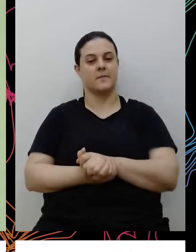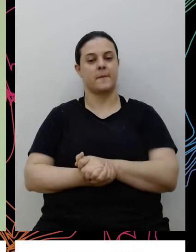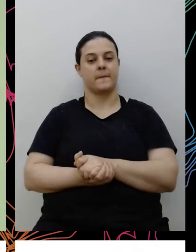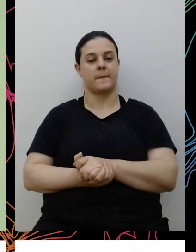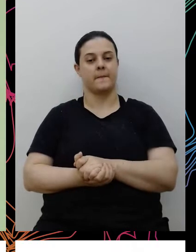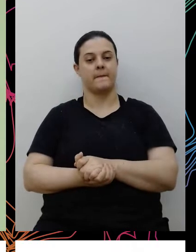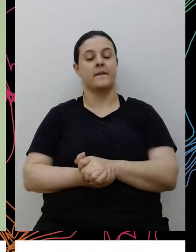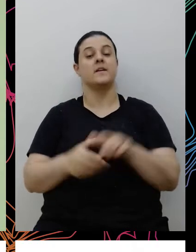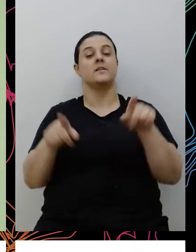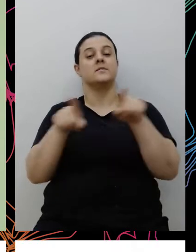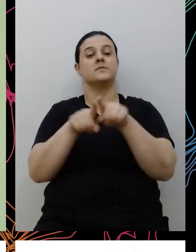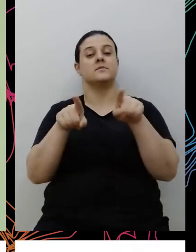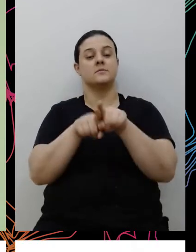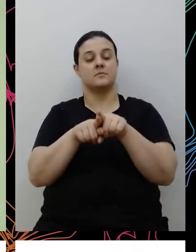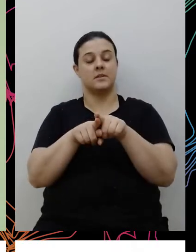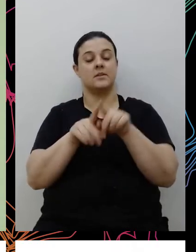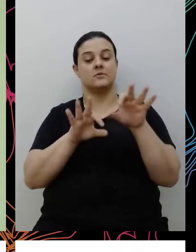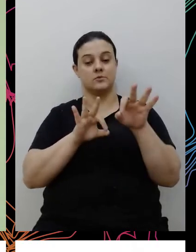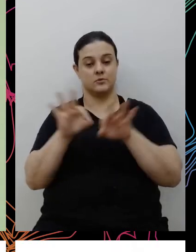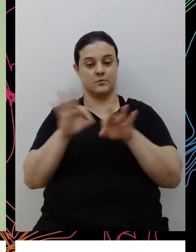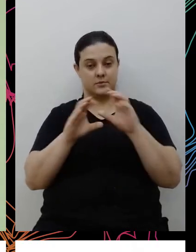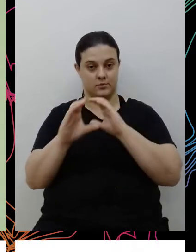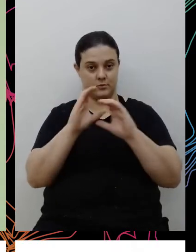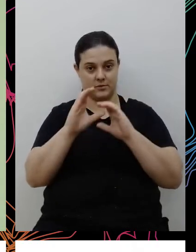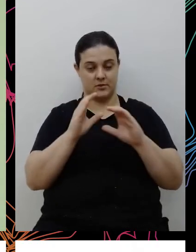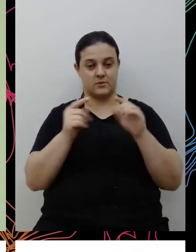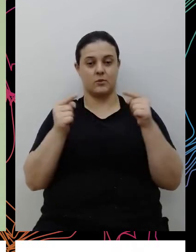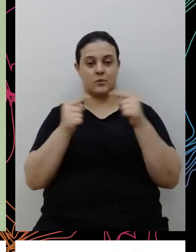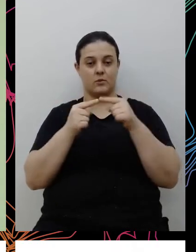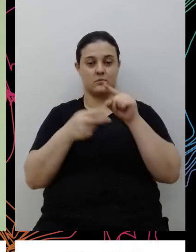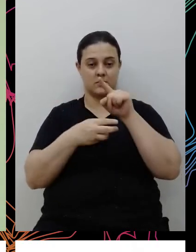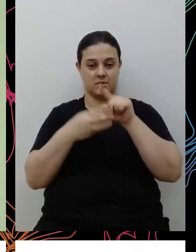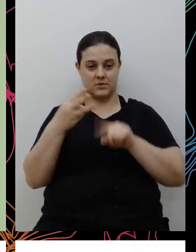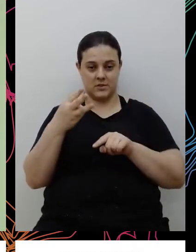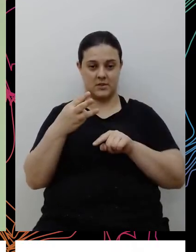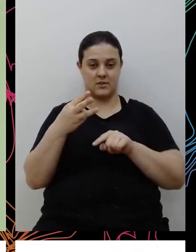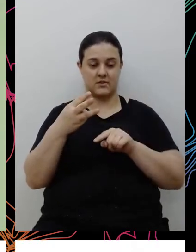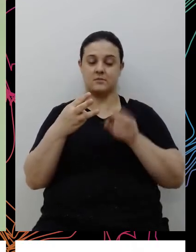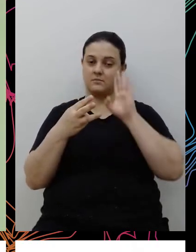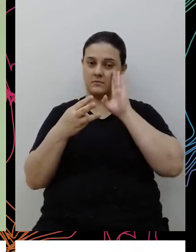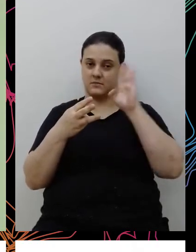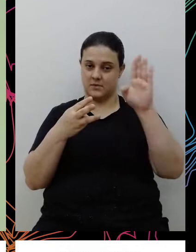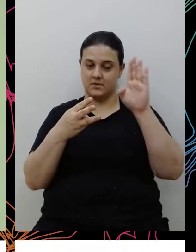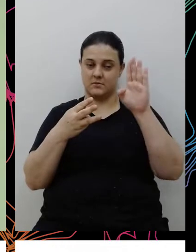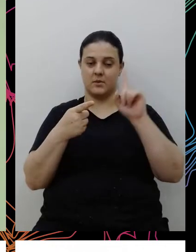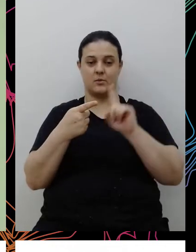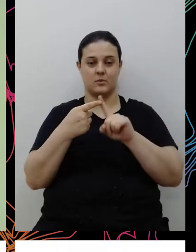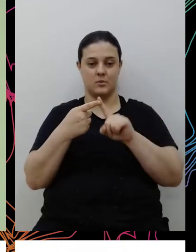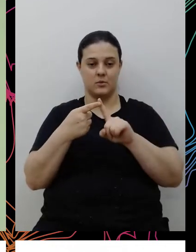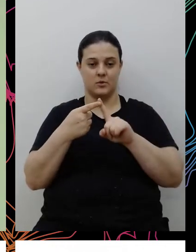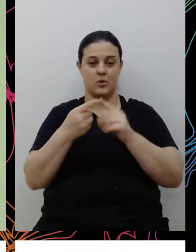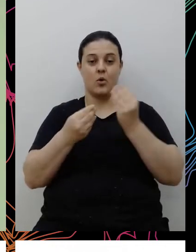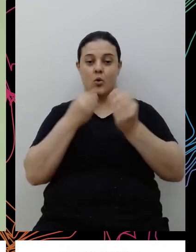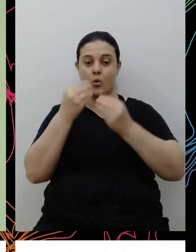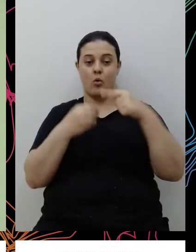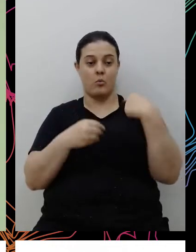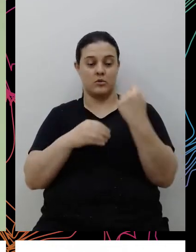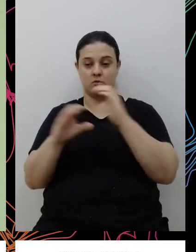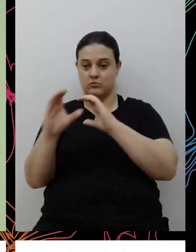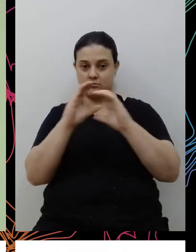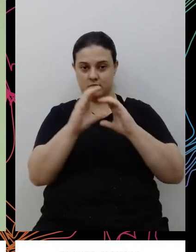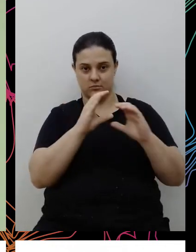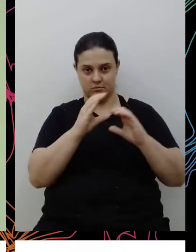E aí, esse plano de comunicação, ele envolve três principais esferas, né, o como que a gente se comunica, o como a gente